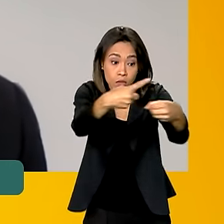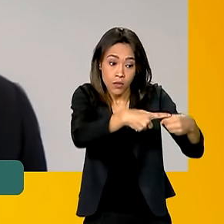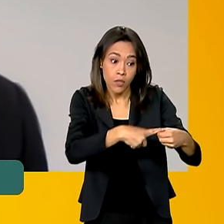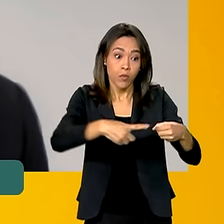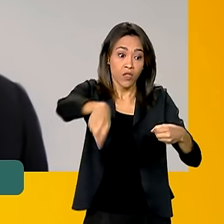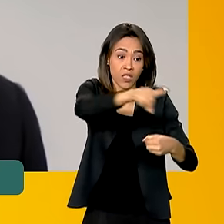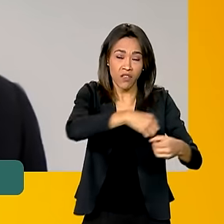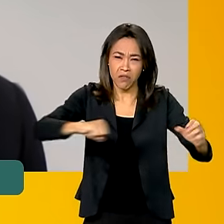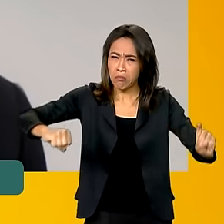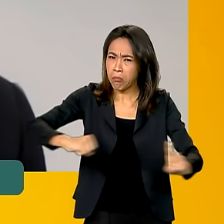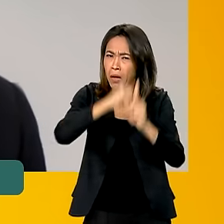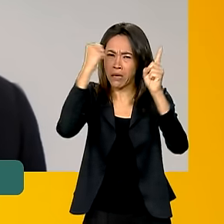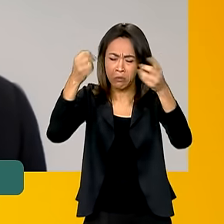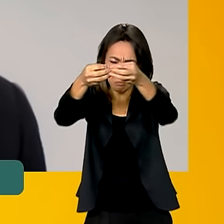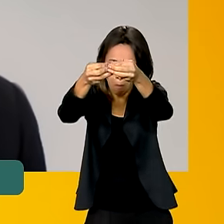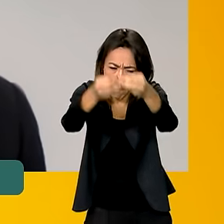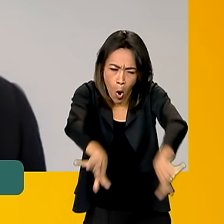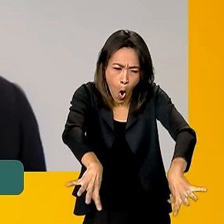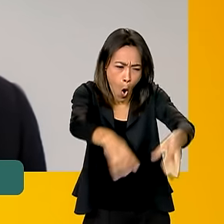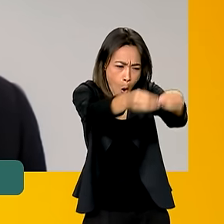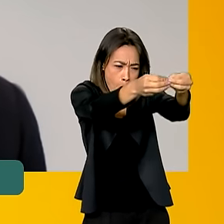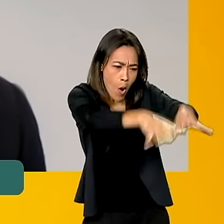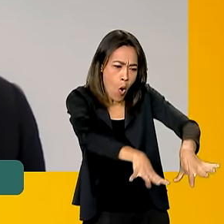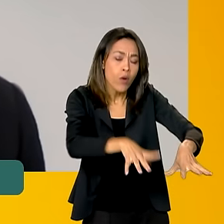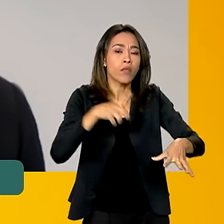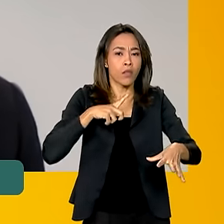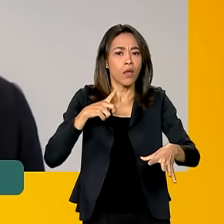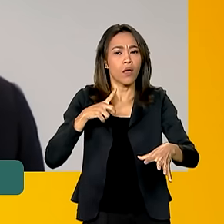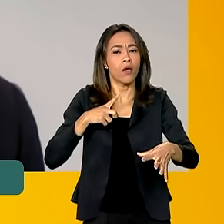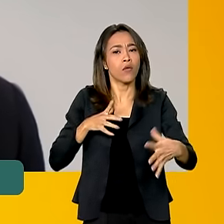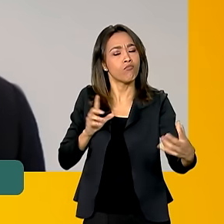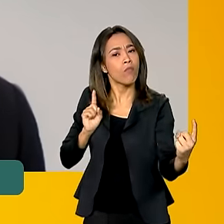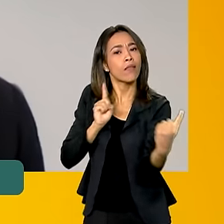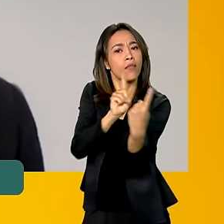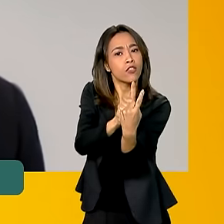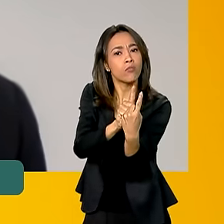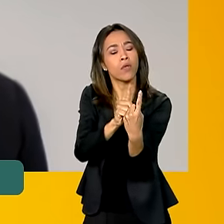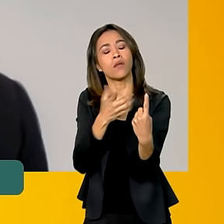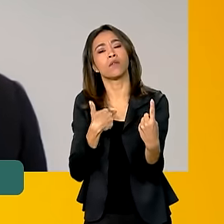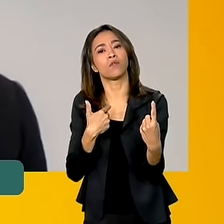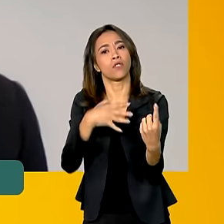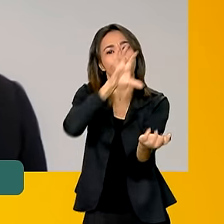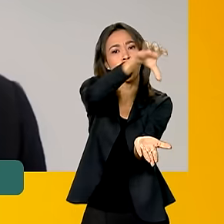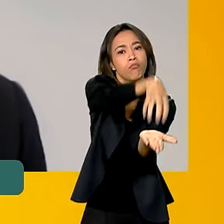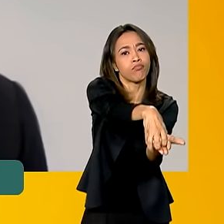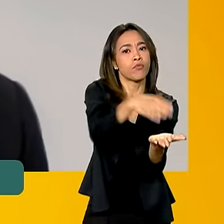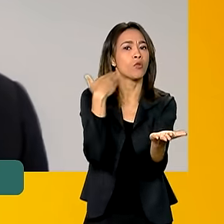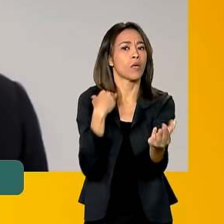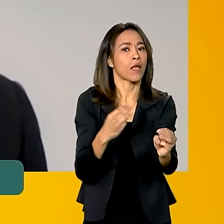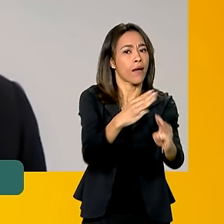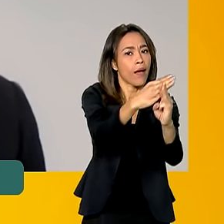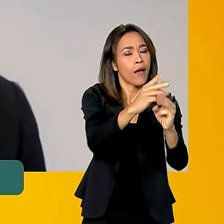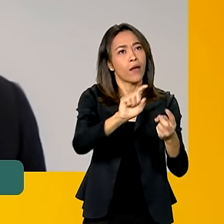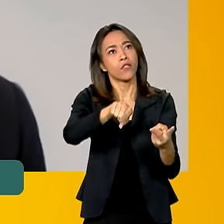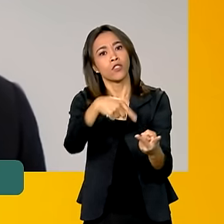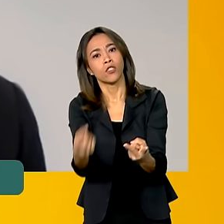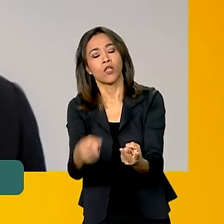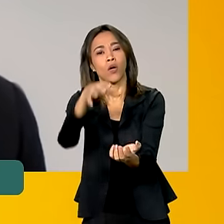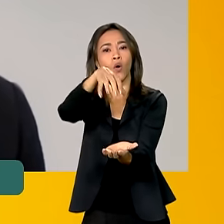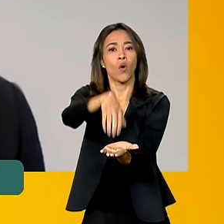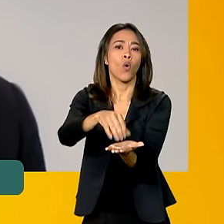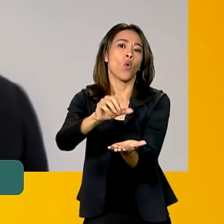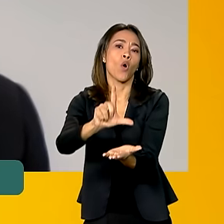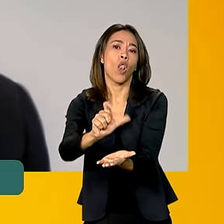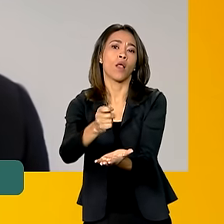impactado, ter uma rede de atendimento, seja na agência da Caixa, seja com uma lotérica, seja com o